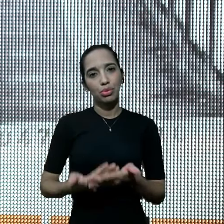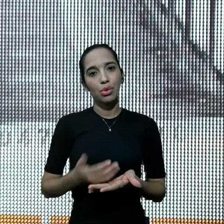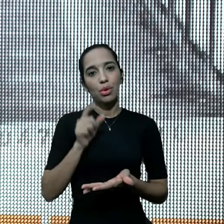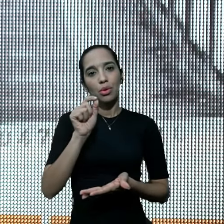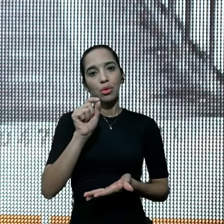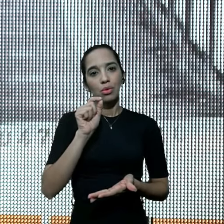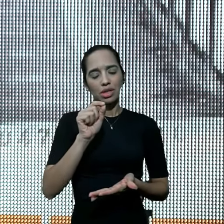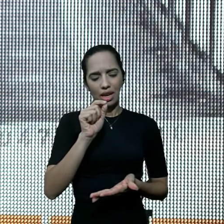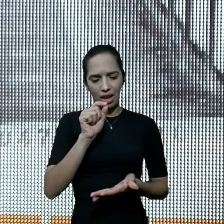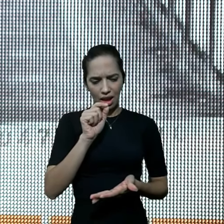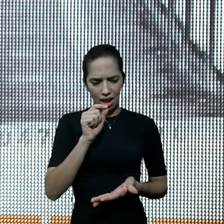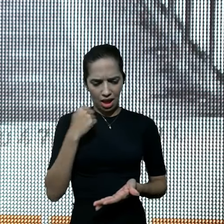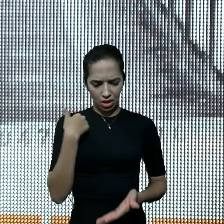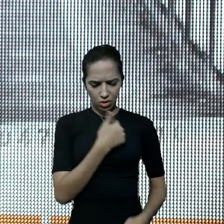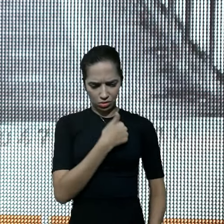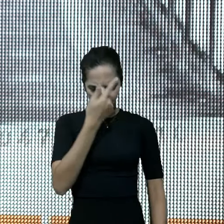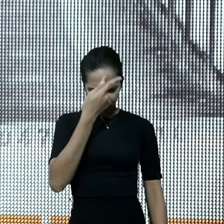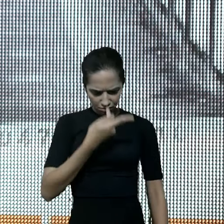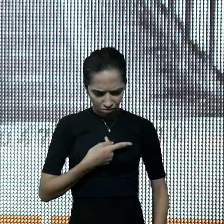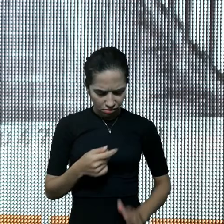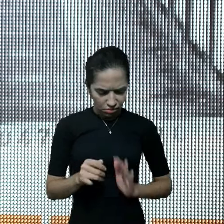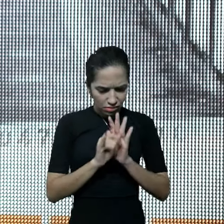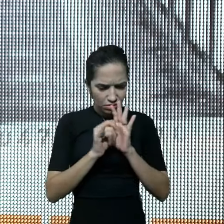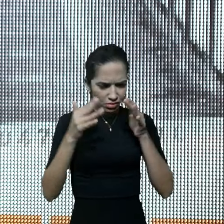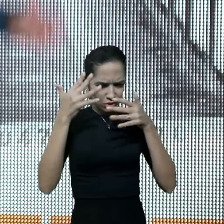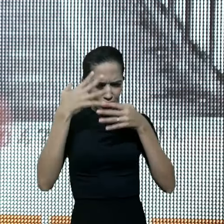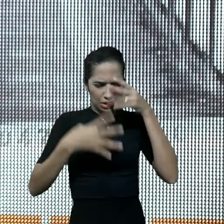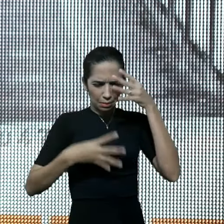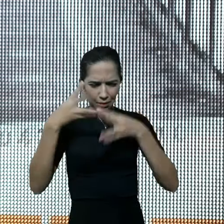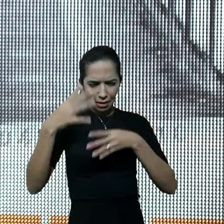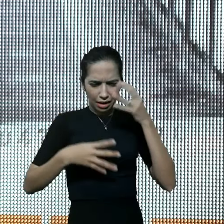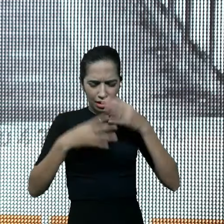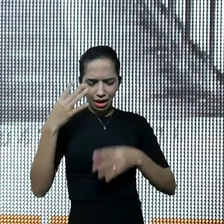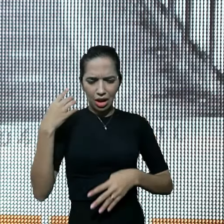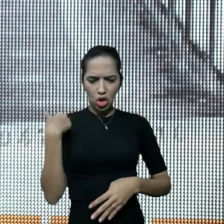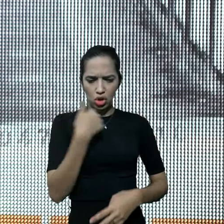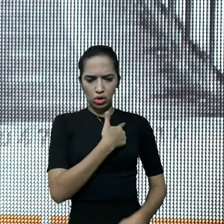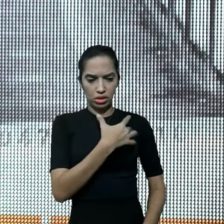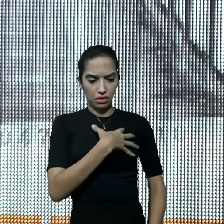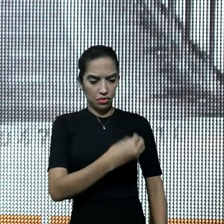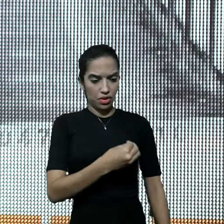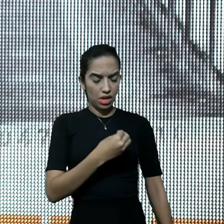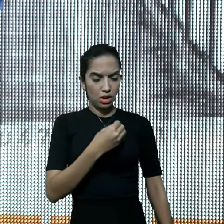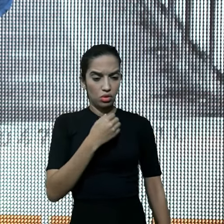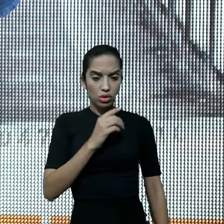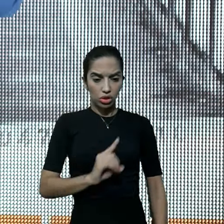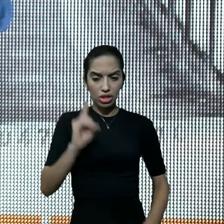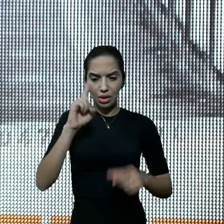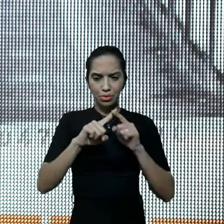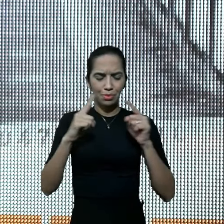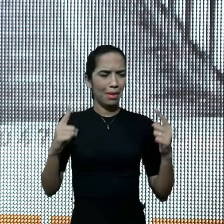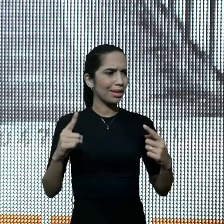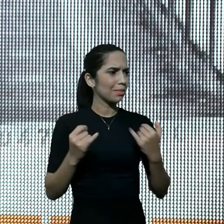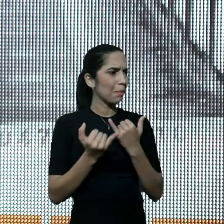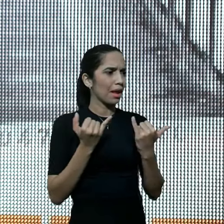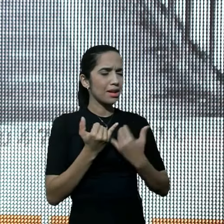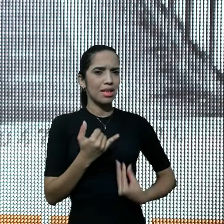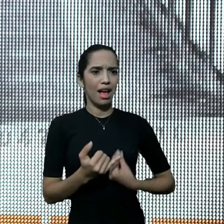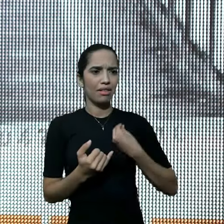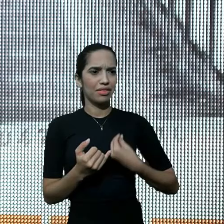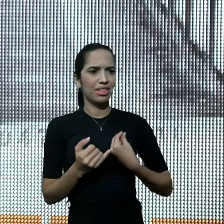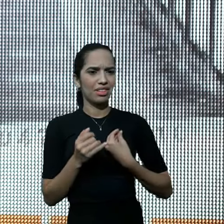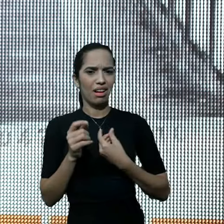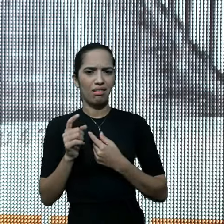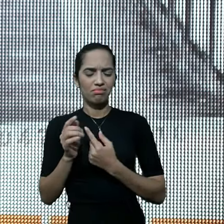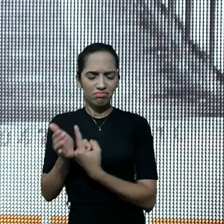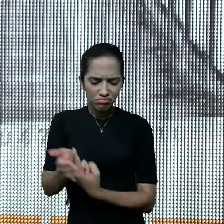uma distorção da nossa real identidade, como filhos e filhas, vivendo uma vida à margem, no caminho das nossas